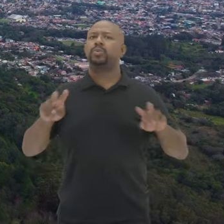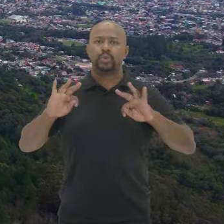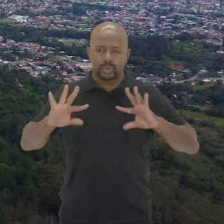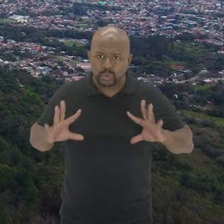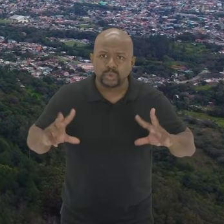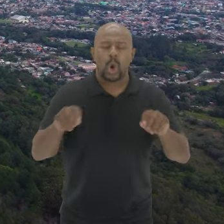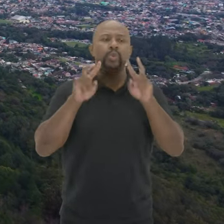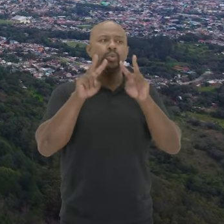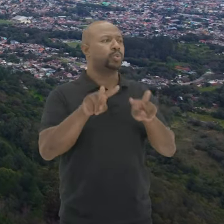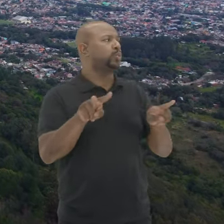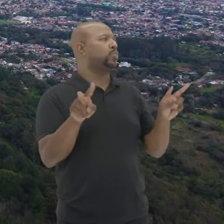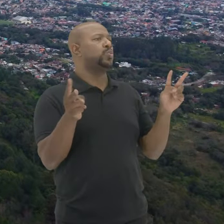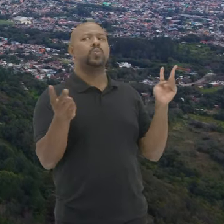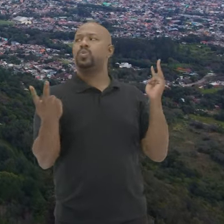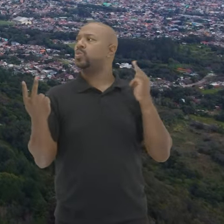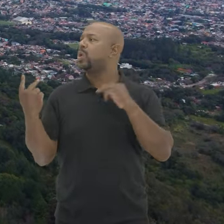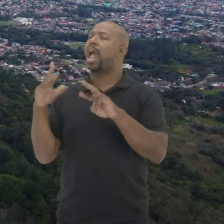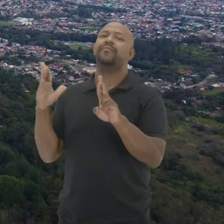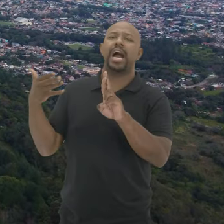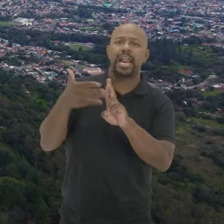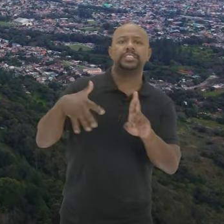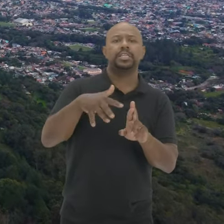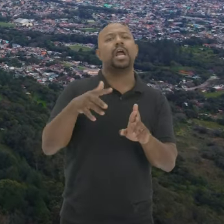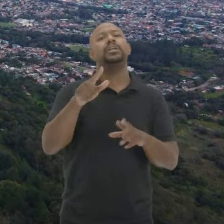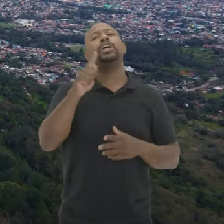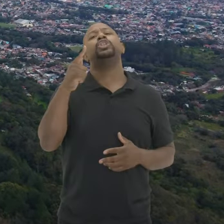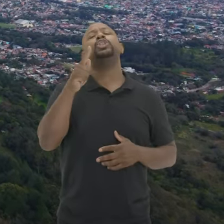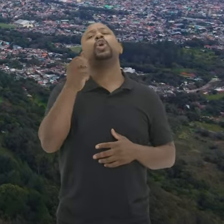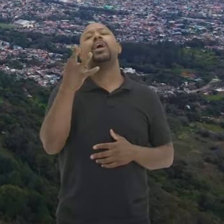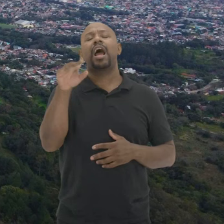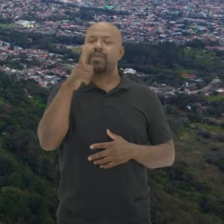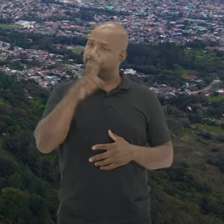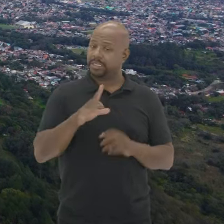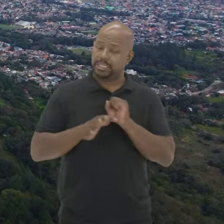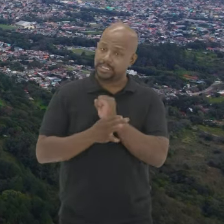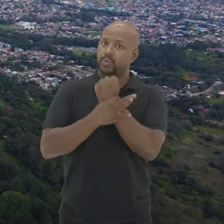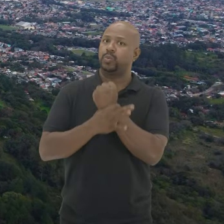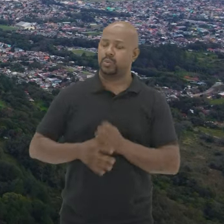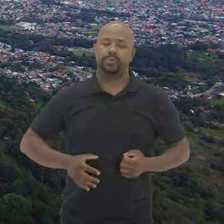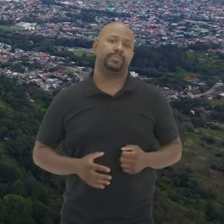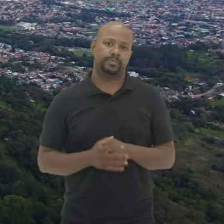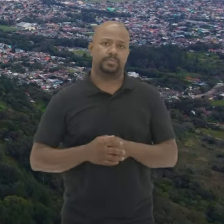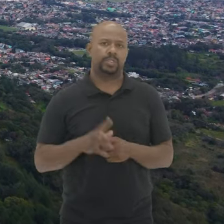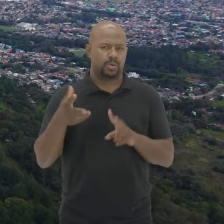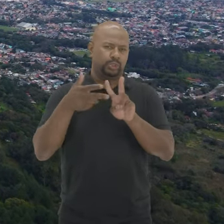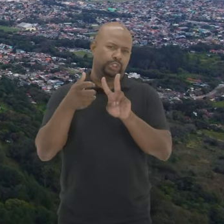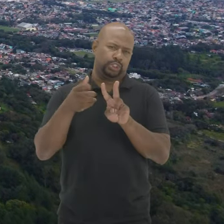visão De todos os lados De todas as referências Geográficas Para poder se manter seguro